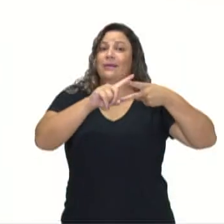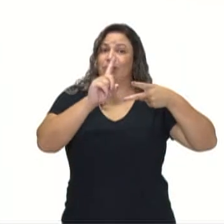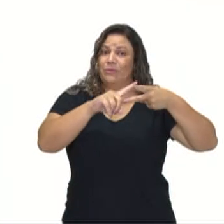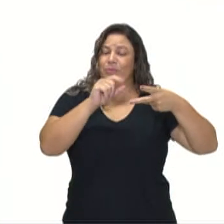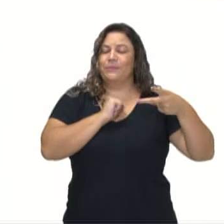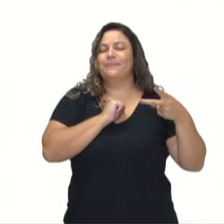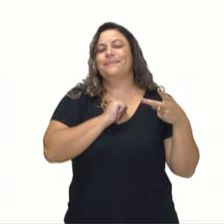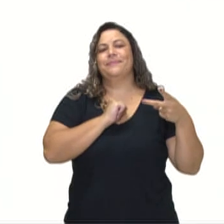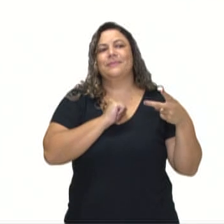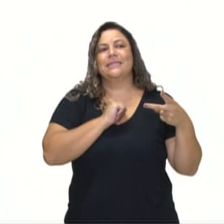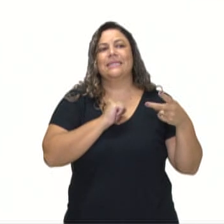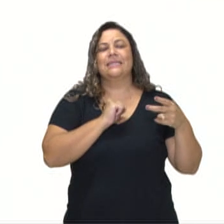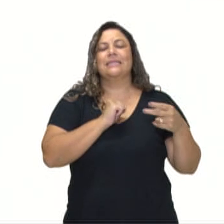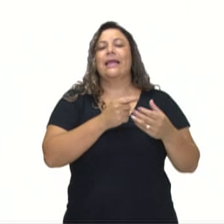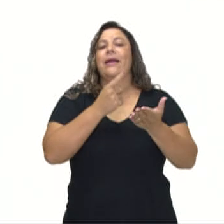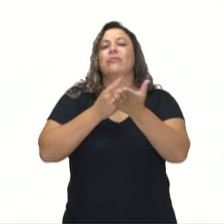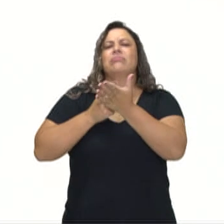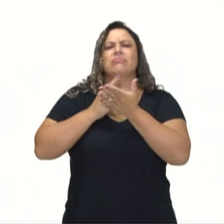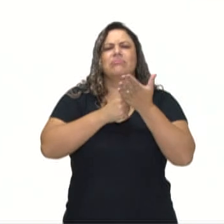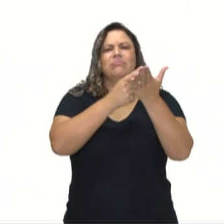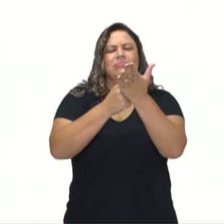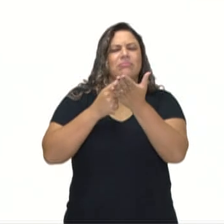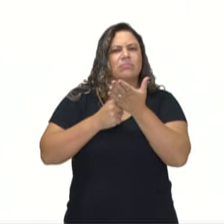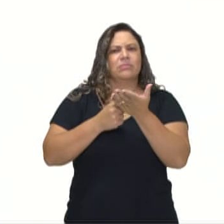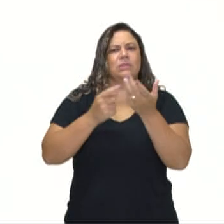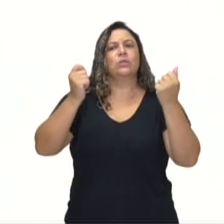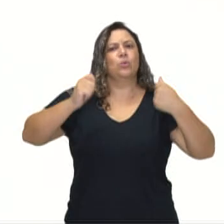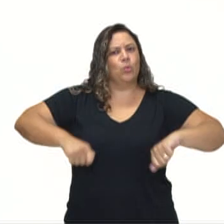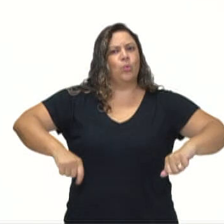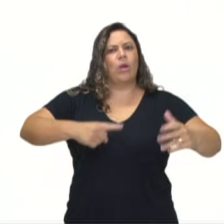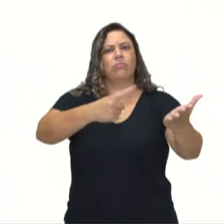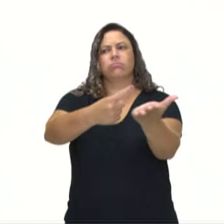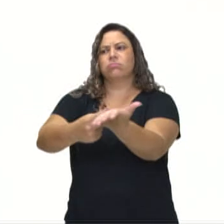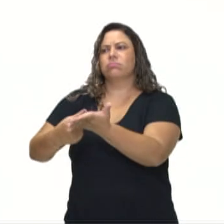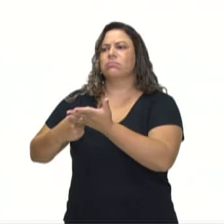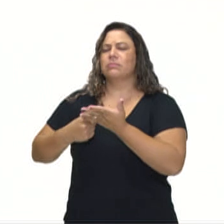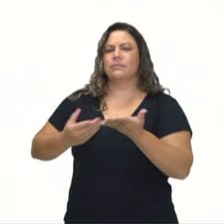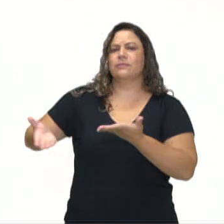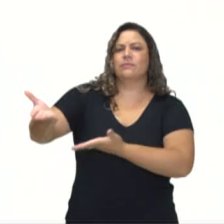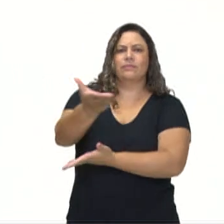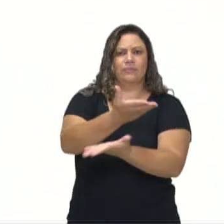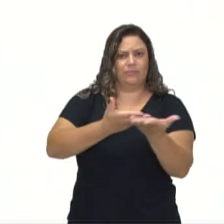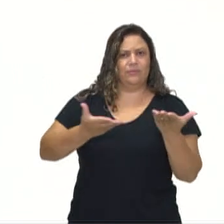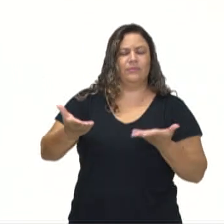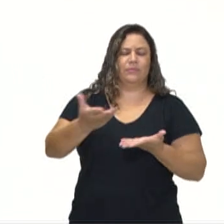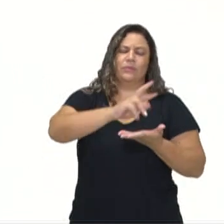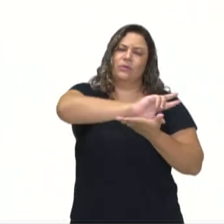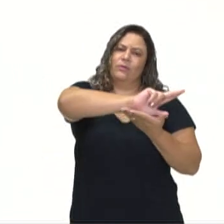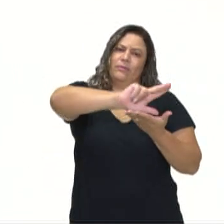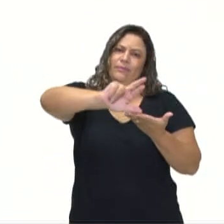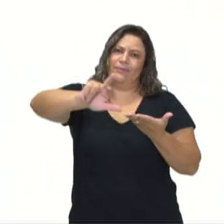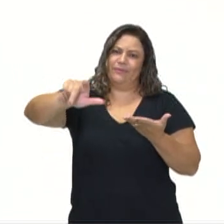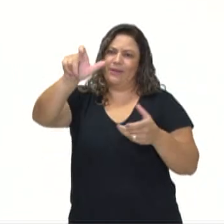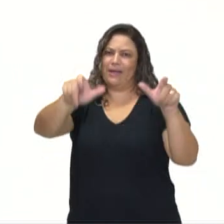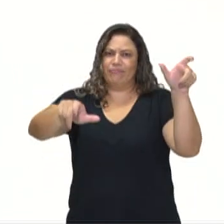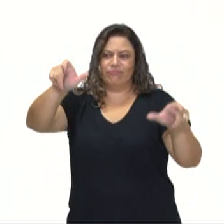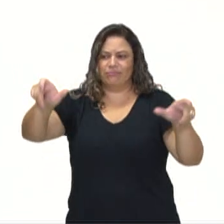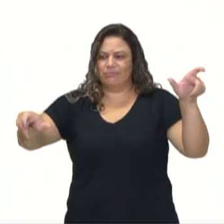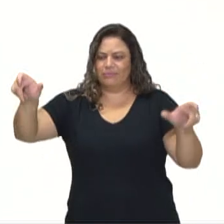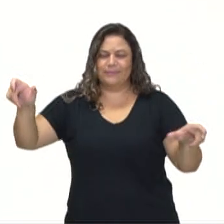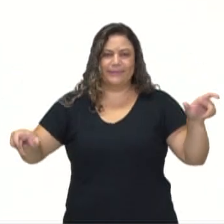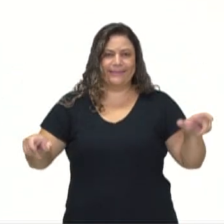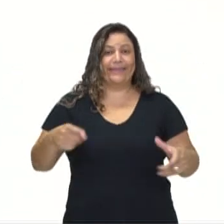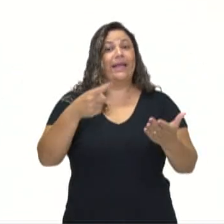temos a noção de comprometimento, um acordo realizado entre uma ou várias partes. Ter